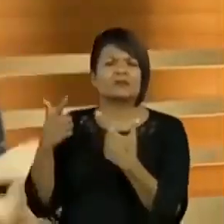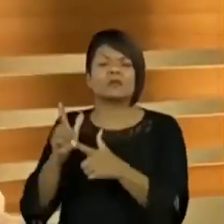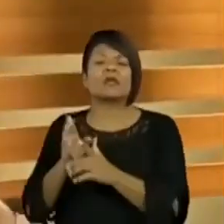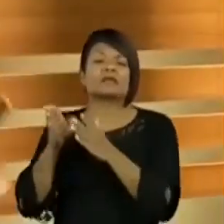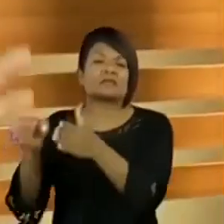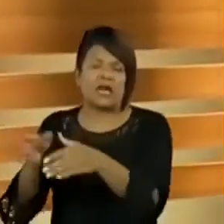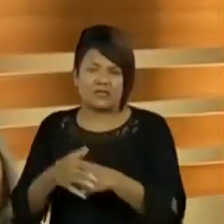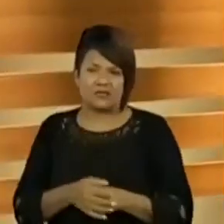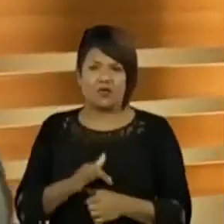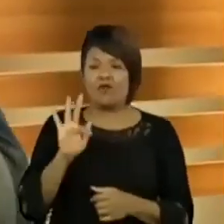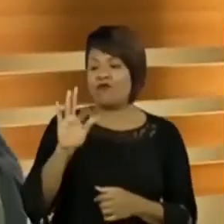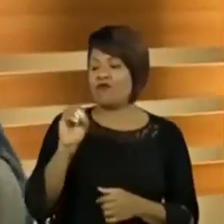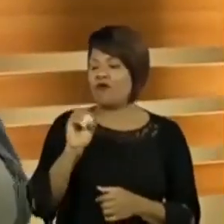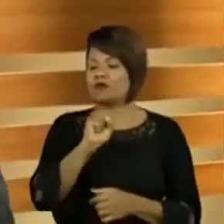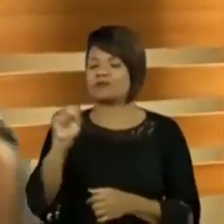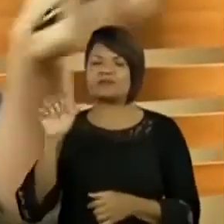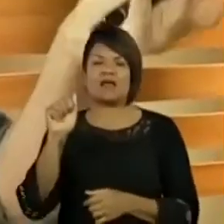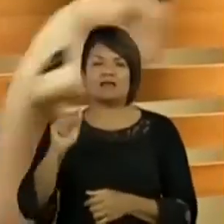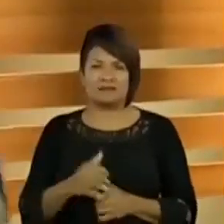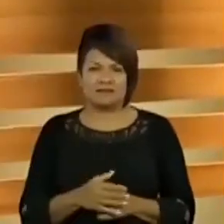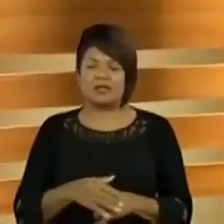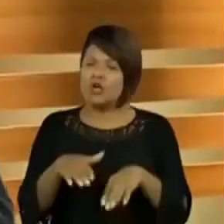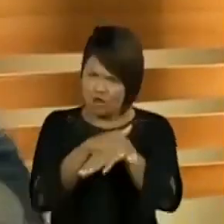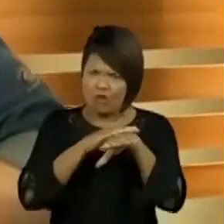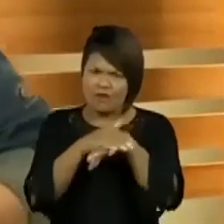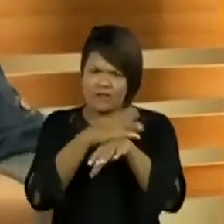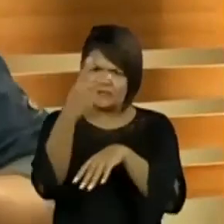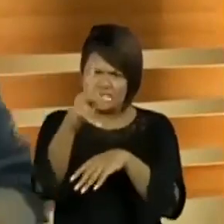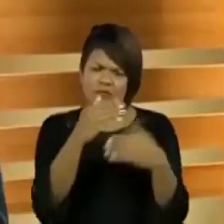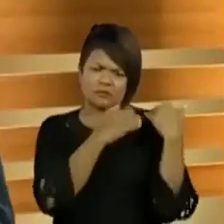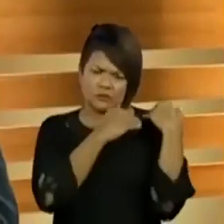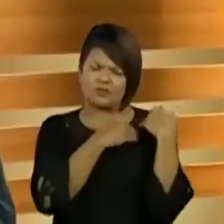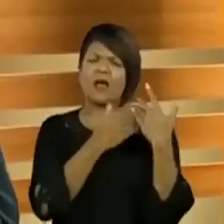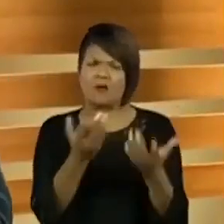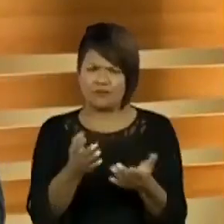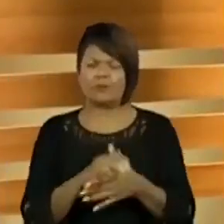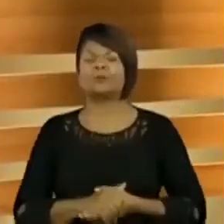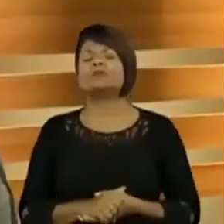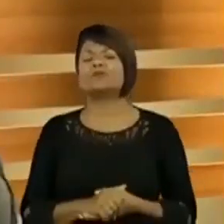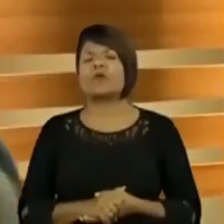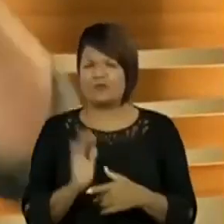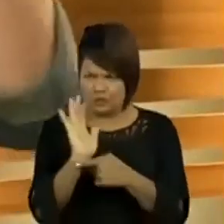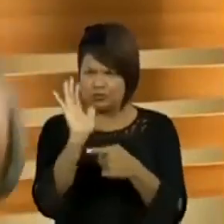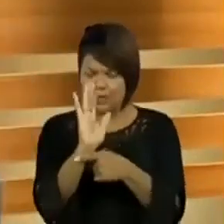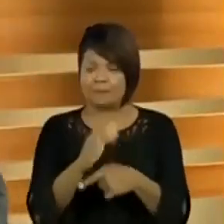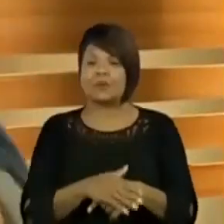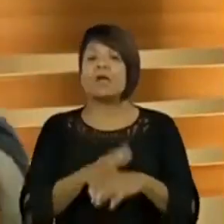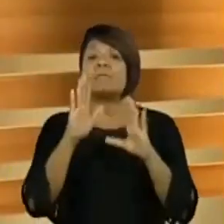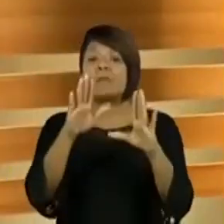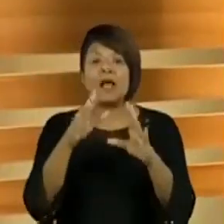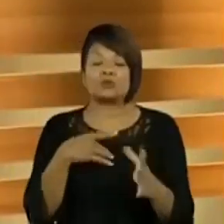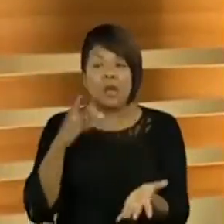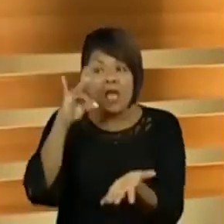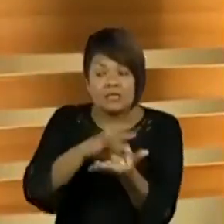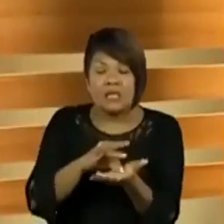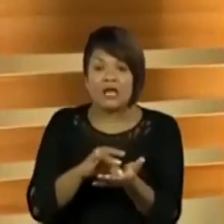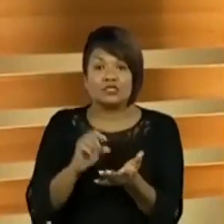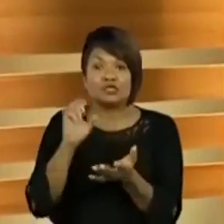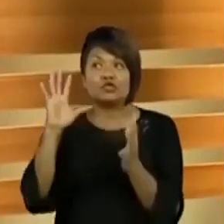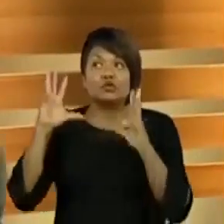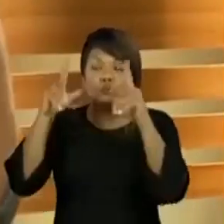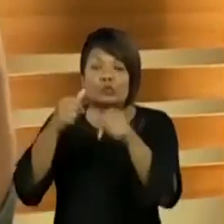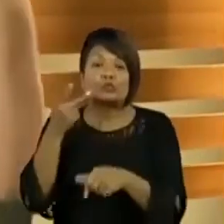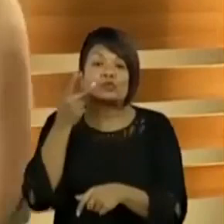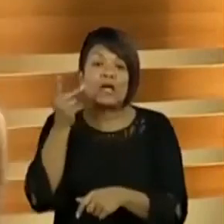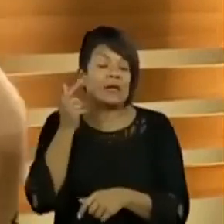pensando em fossa. Provavelmente, conversem com os seus responsáveis que eles vão argumentar. Mas isso não é uma realidade assim, do Ceará. Isso é uma